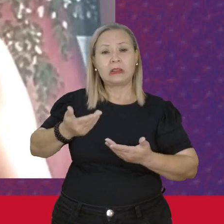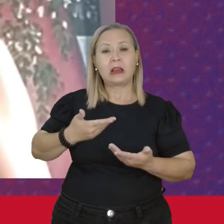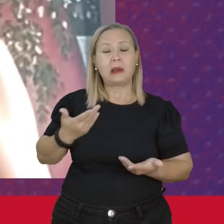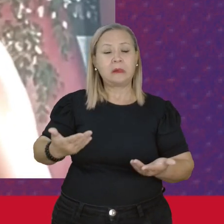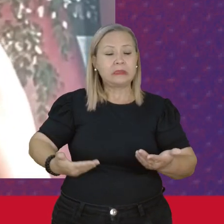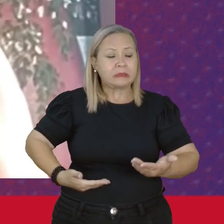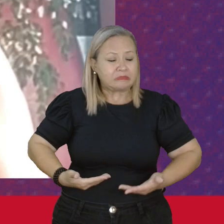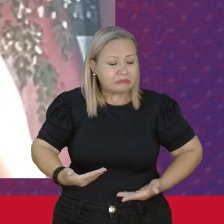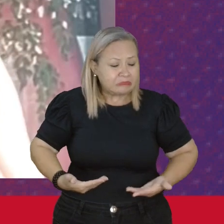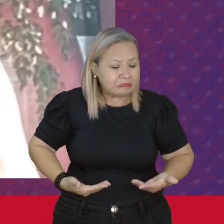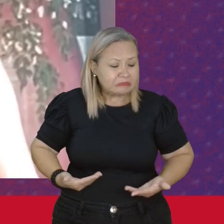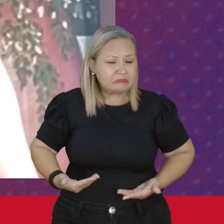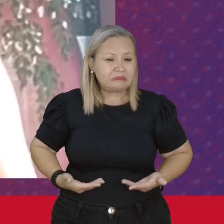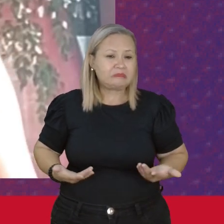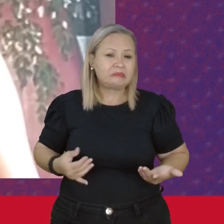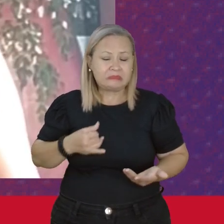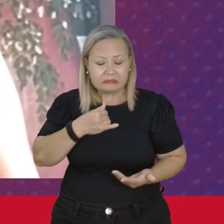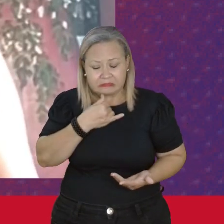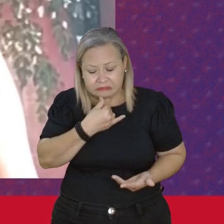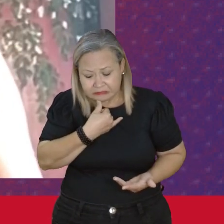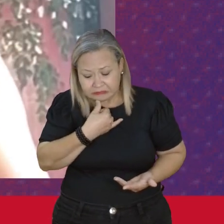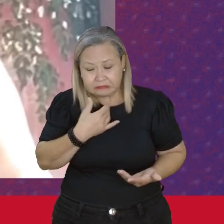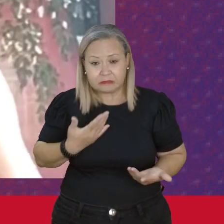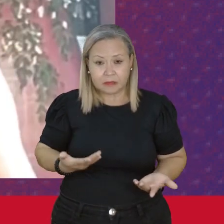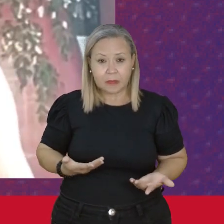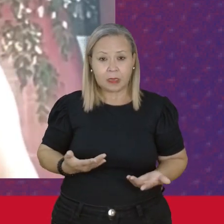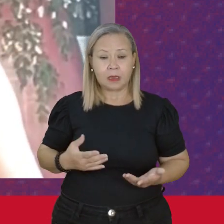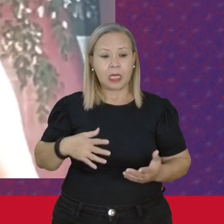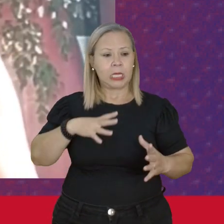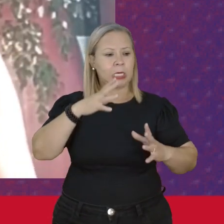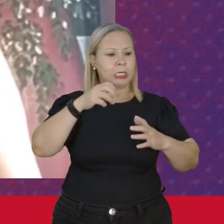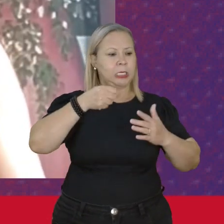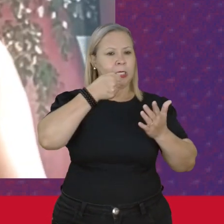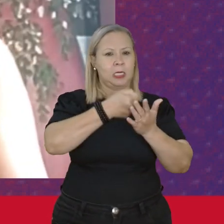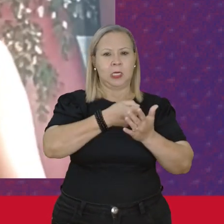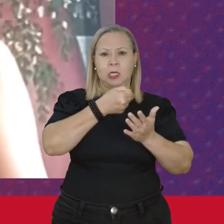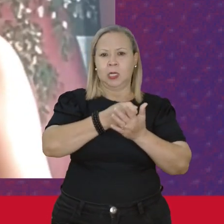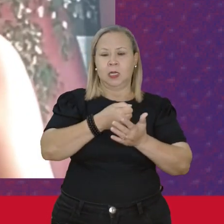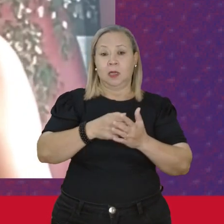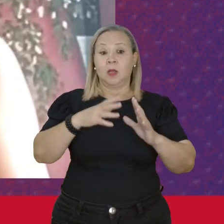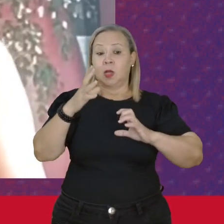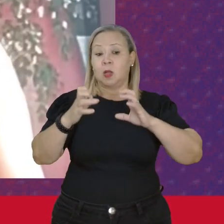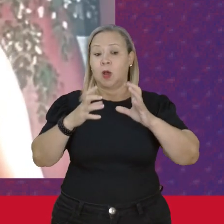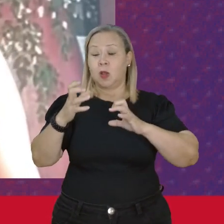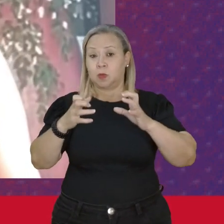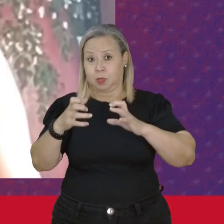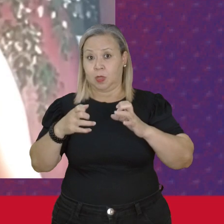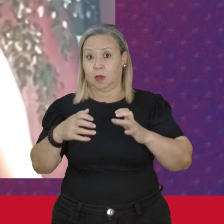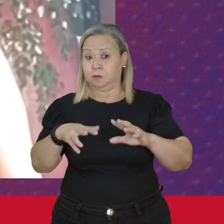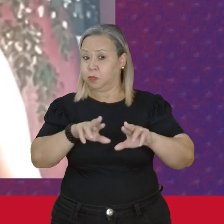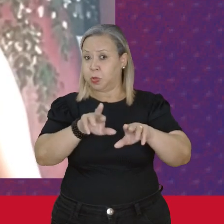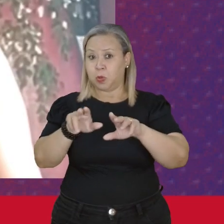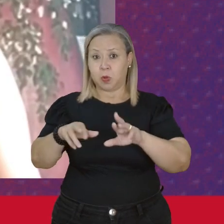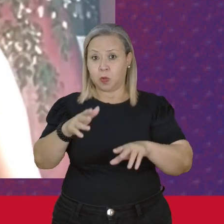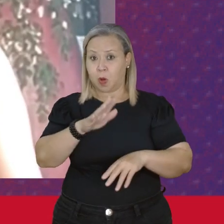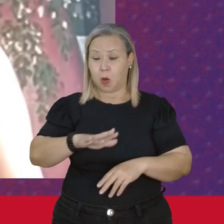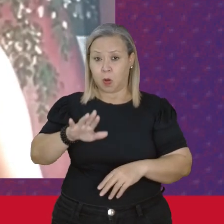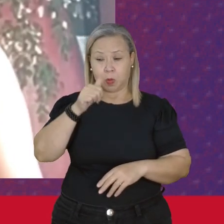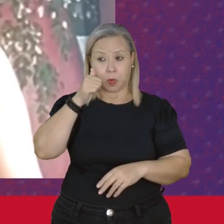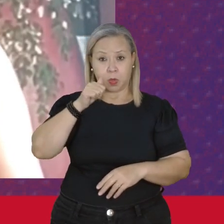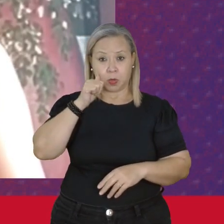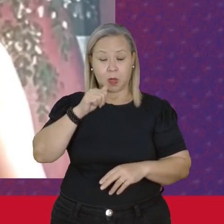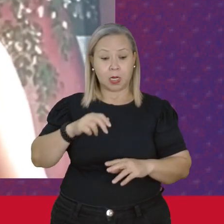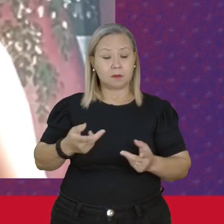Nós brigamos Com todas as mulheres Lógicas Mas nós ainda Mais Nesses